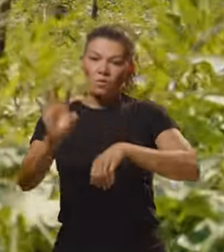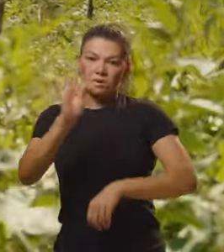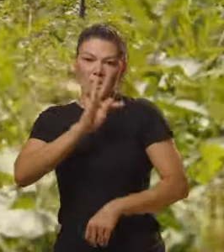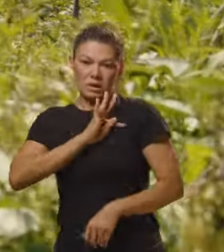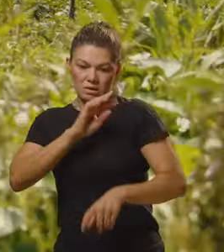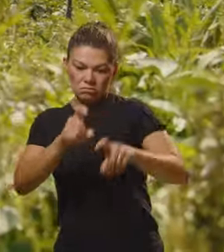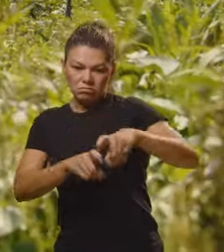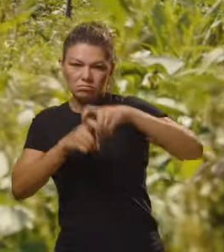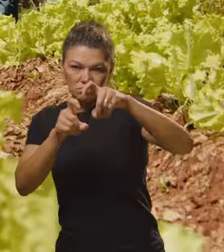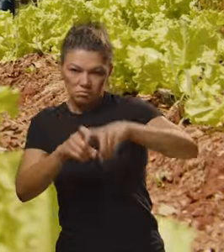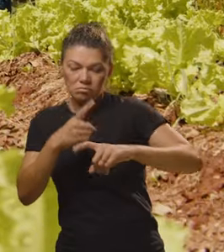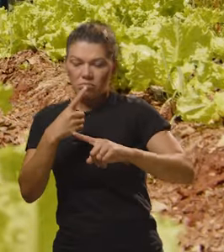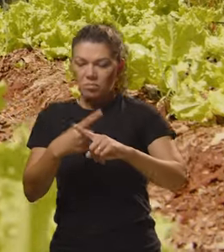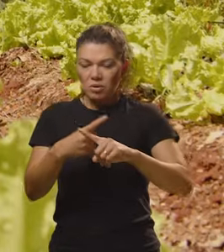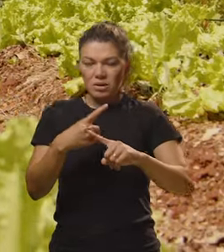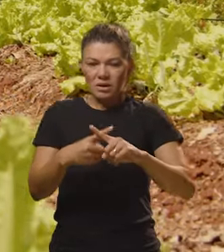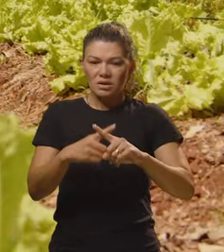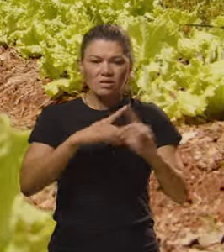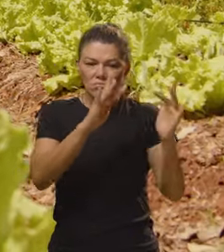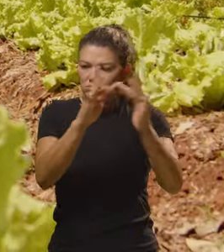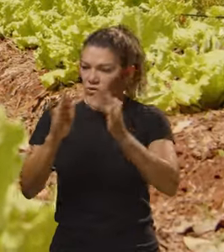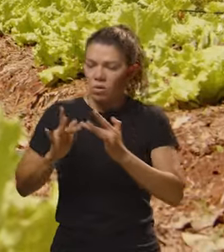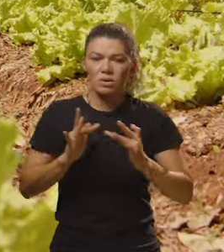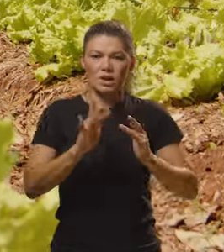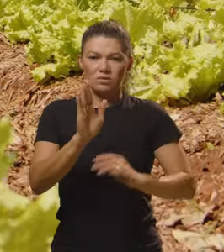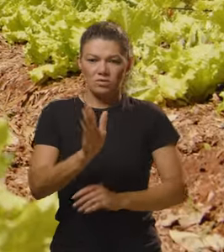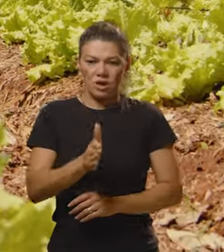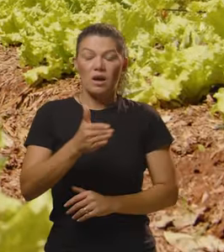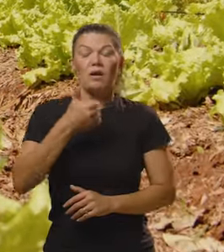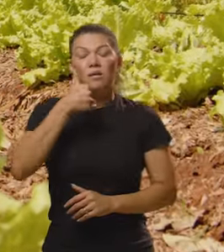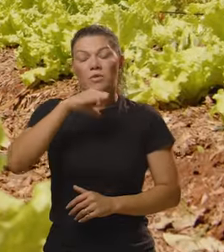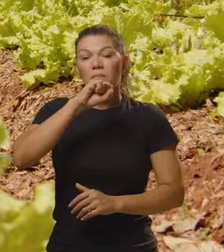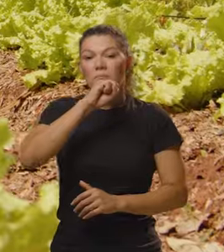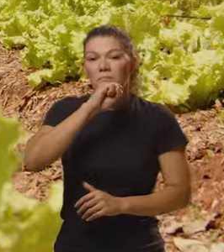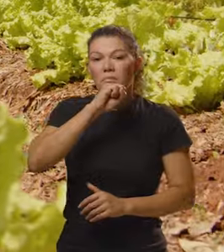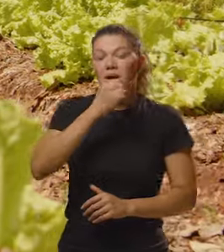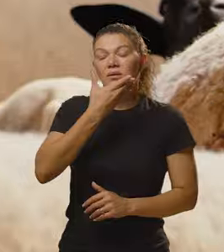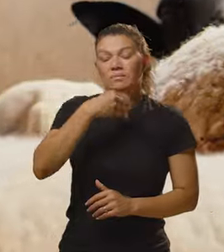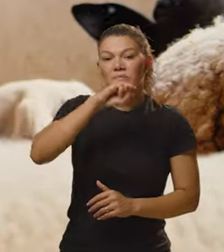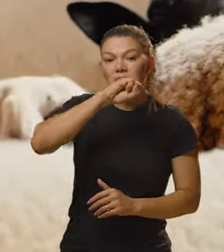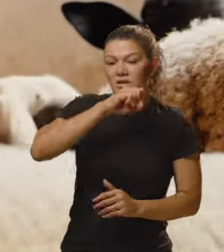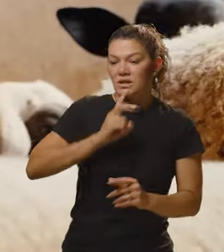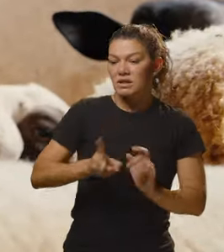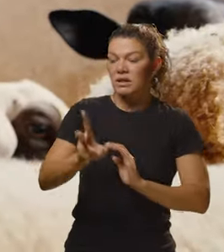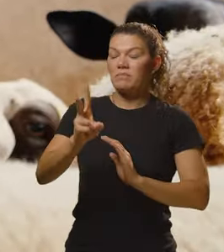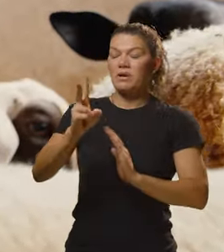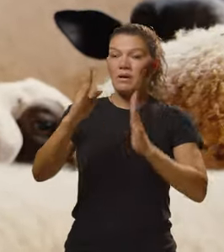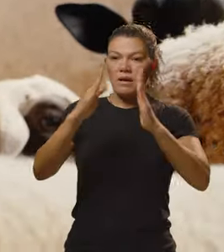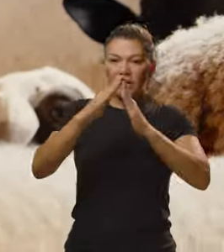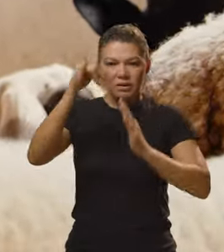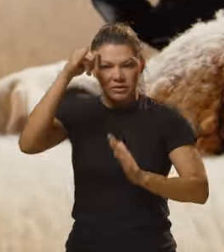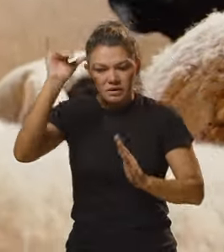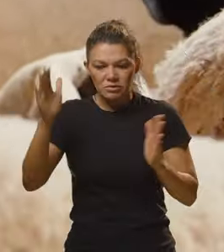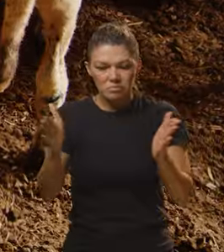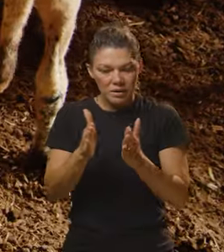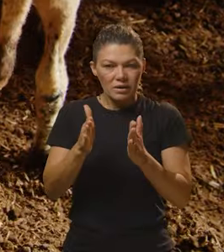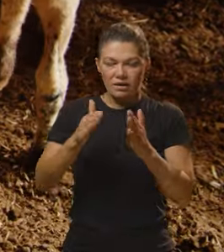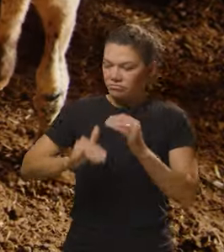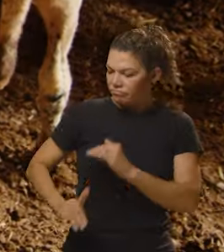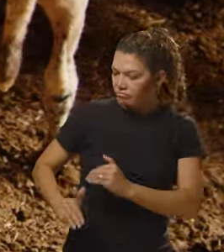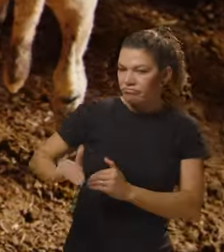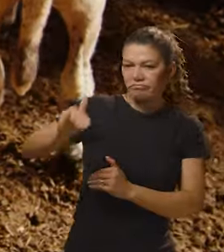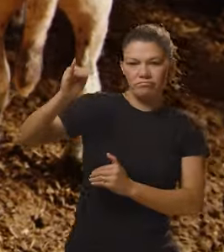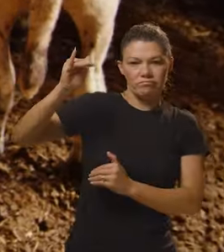técnico em agropecuária por realmente ter esse contato. Meus pais, eles sempre moraram em sítio, então eu fui